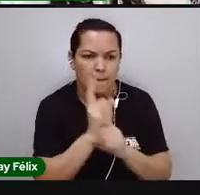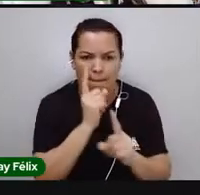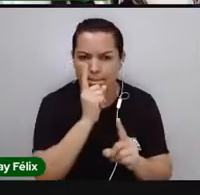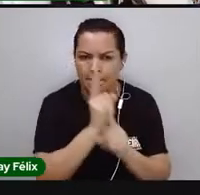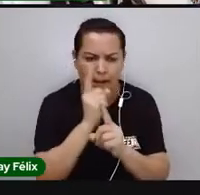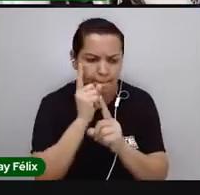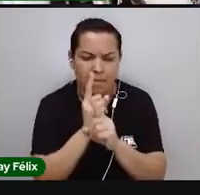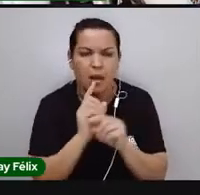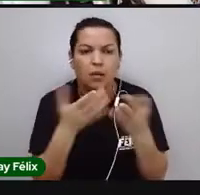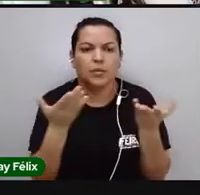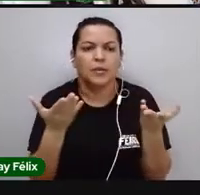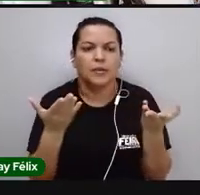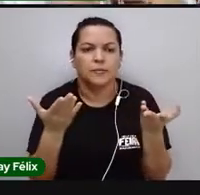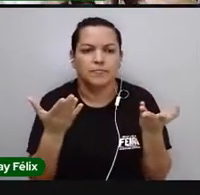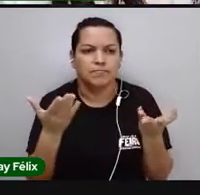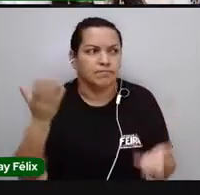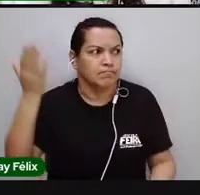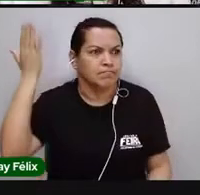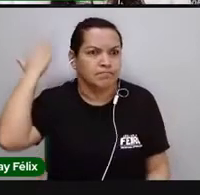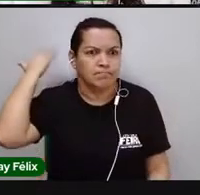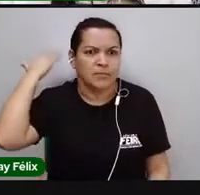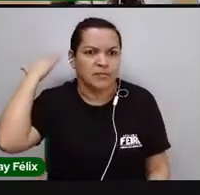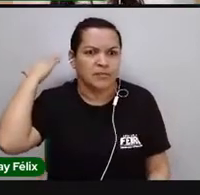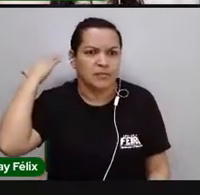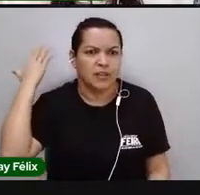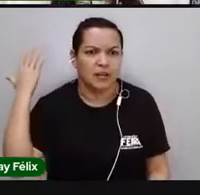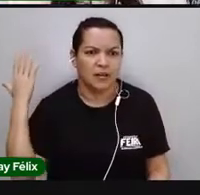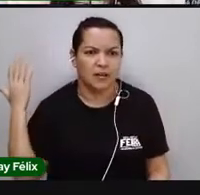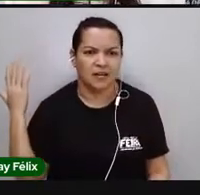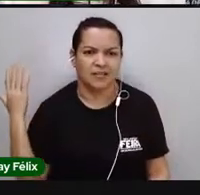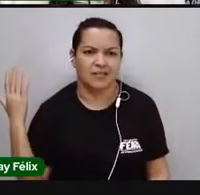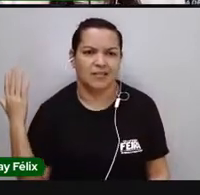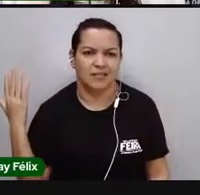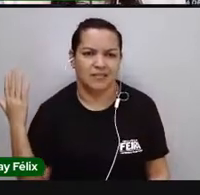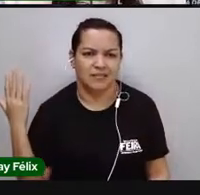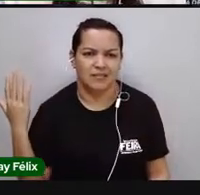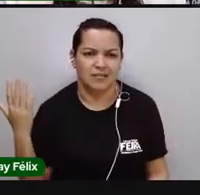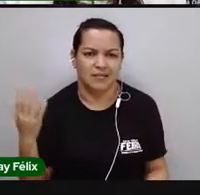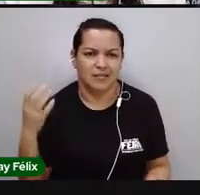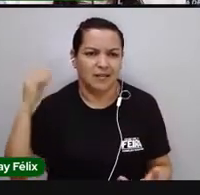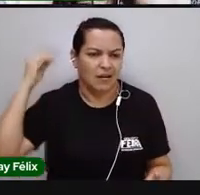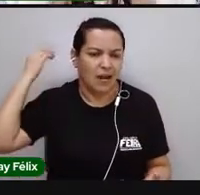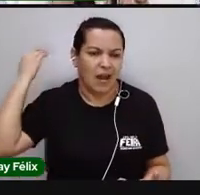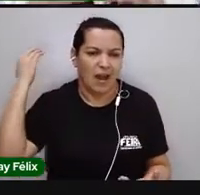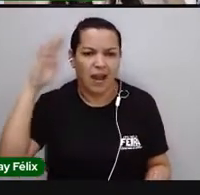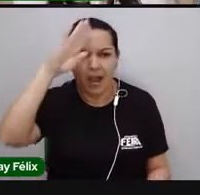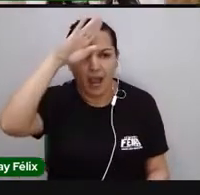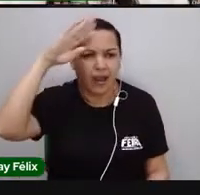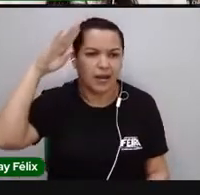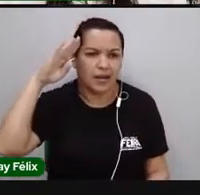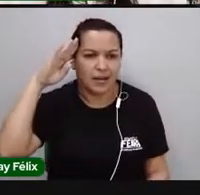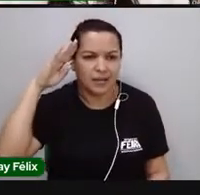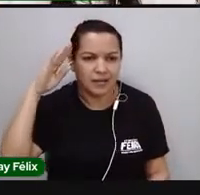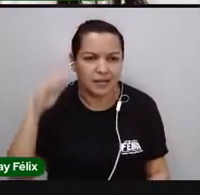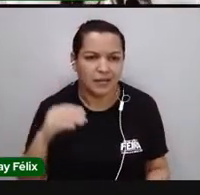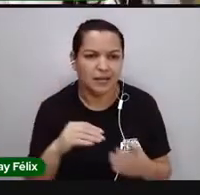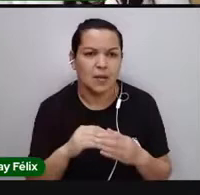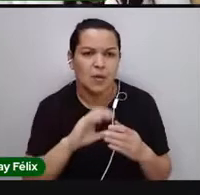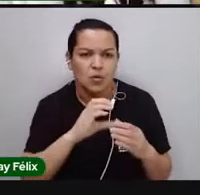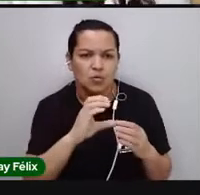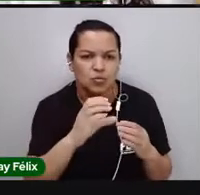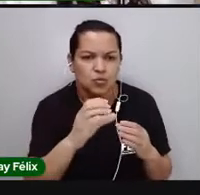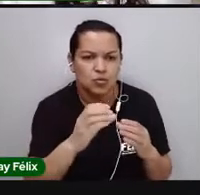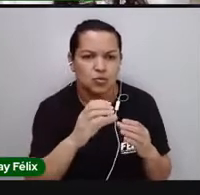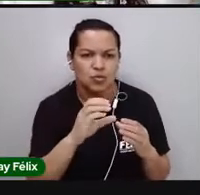foram aceitos pela comunidade acadêmica, pelo conjunto de cientistas,